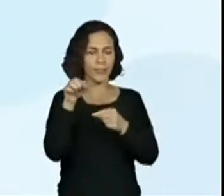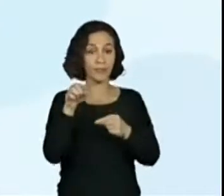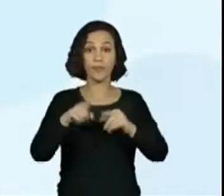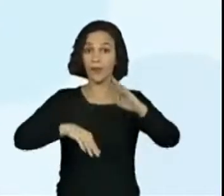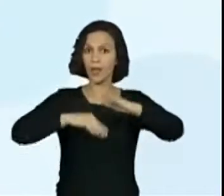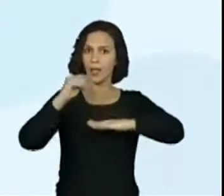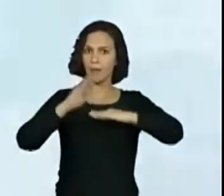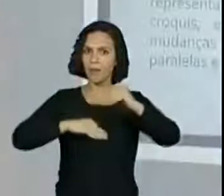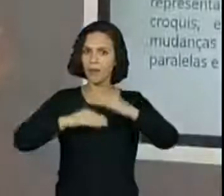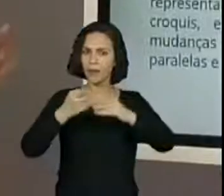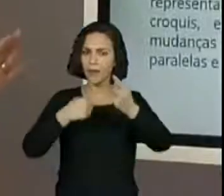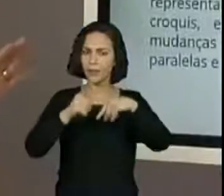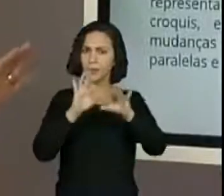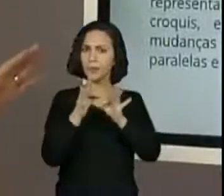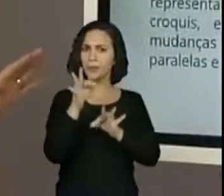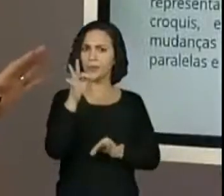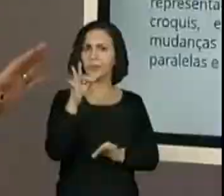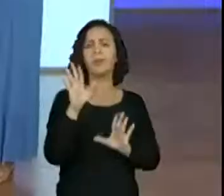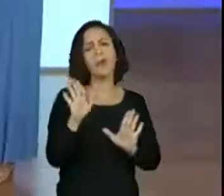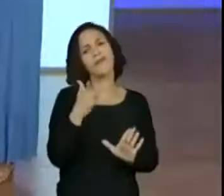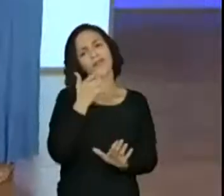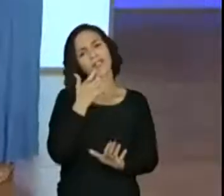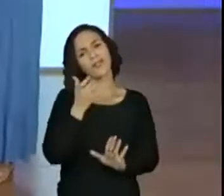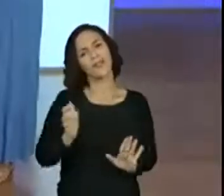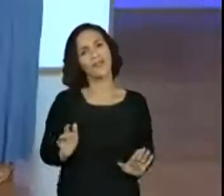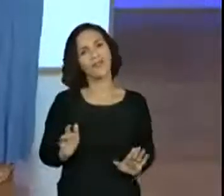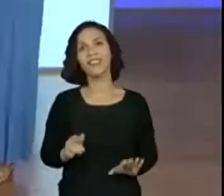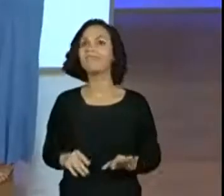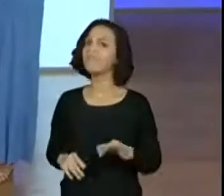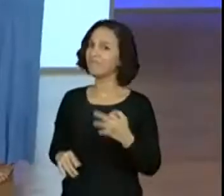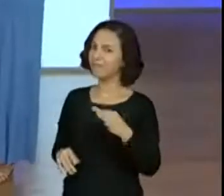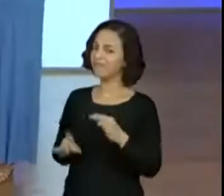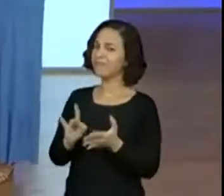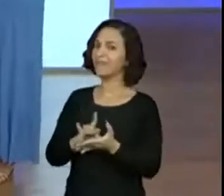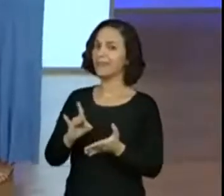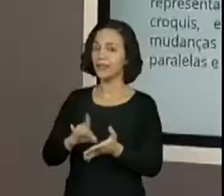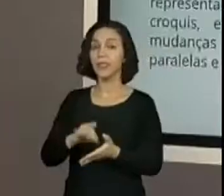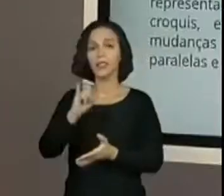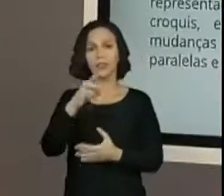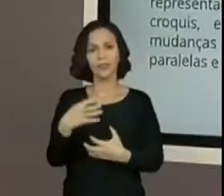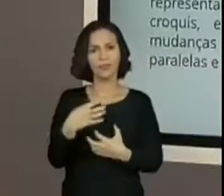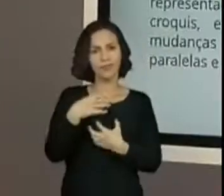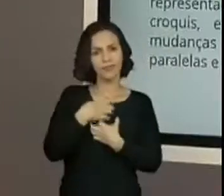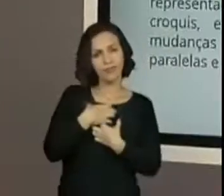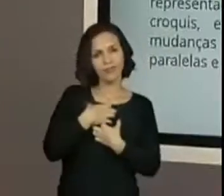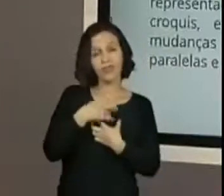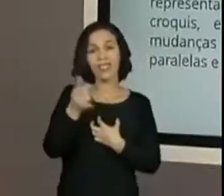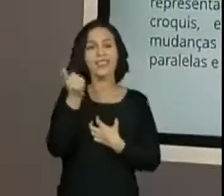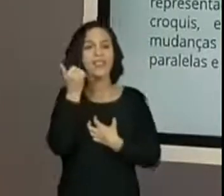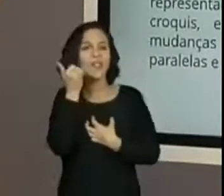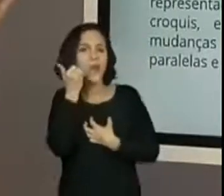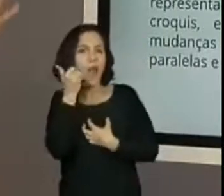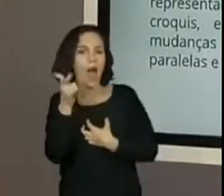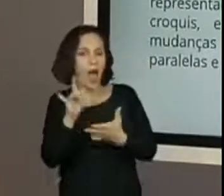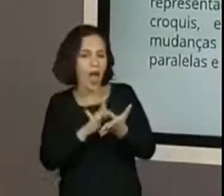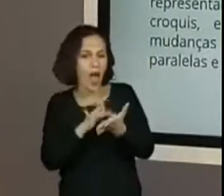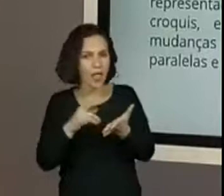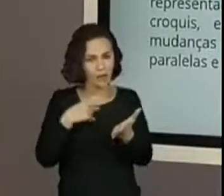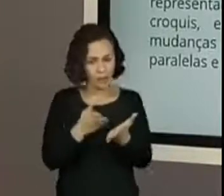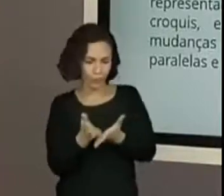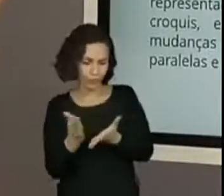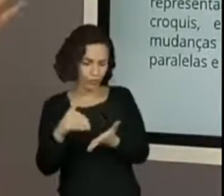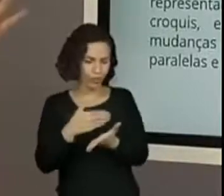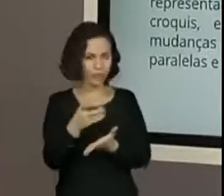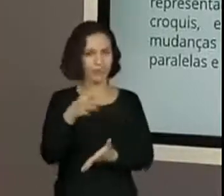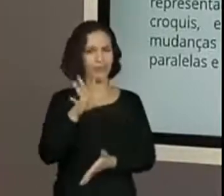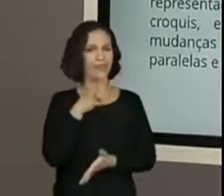muito grande, mas é bem fácil. Verdade. Para quem tem um determinado joguinho no celular aí, faz isso aí, de